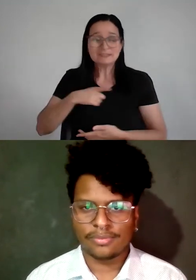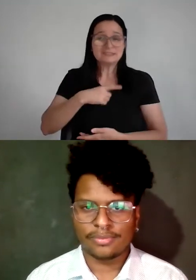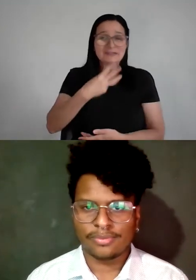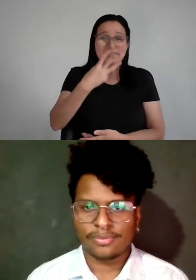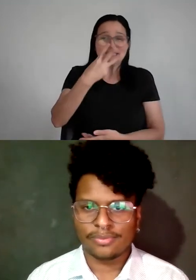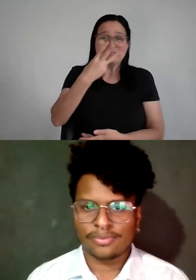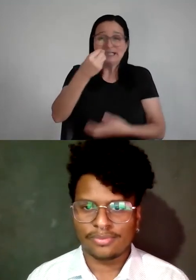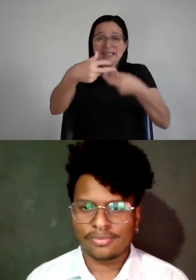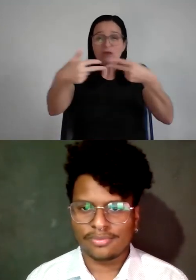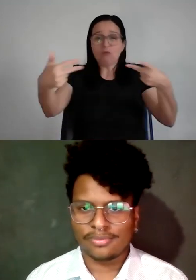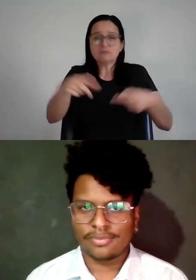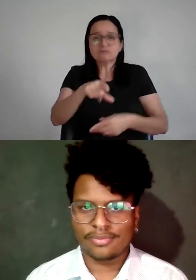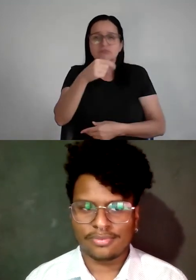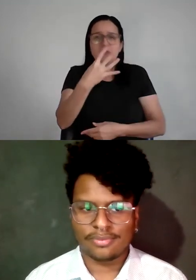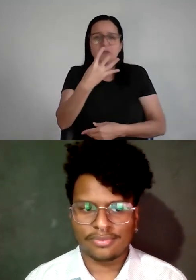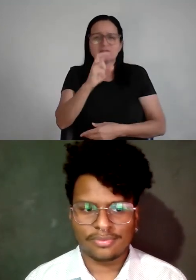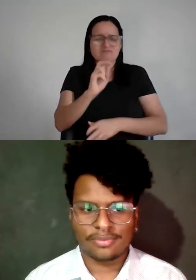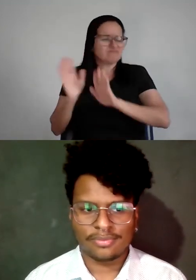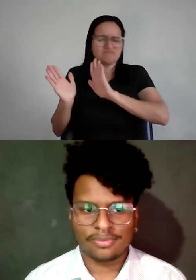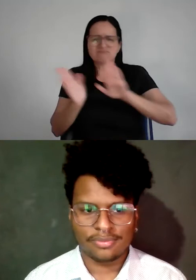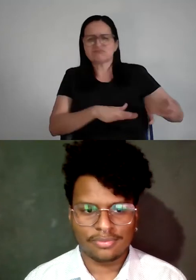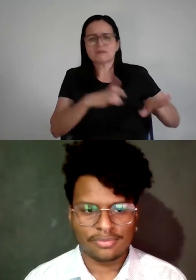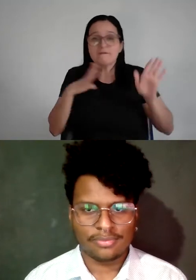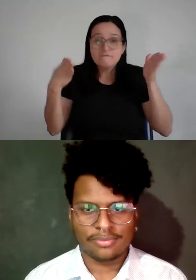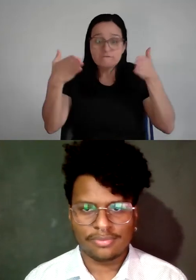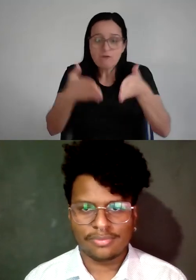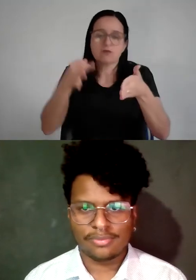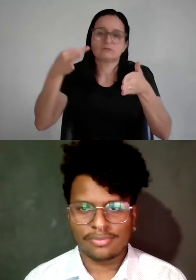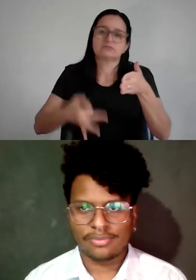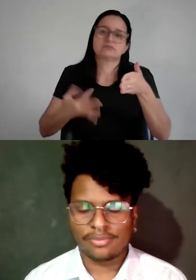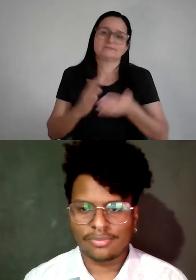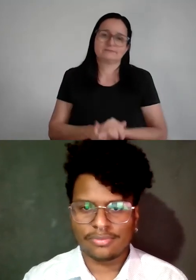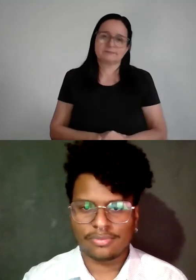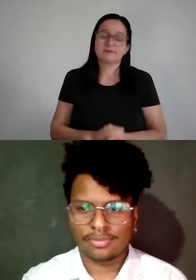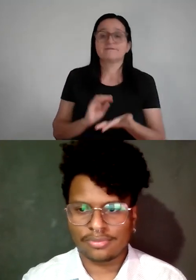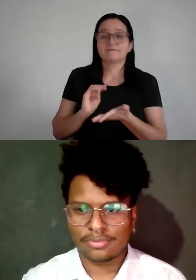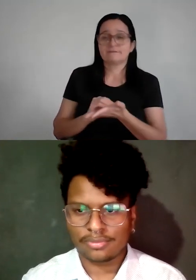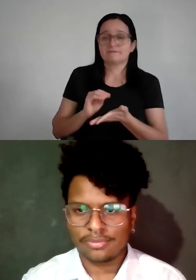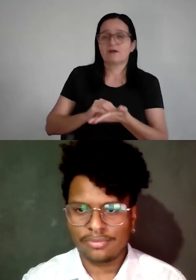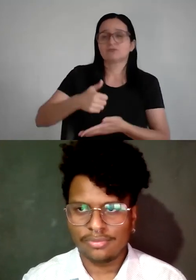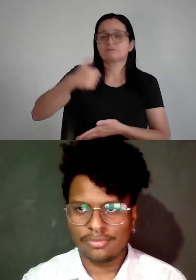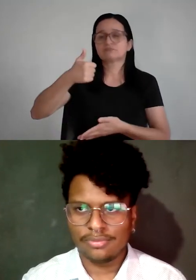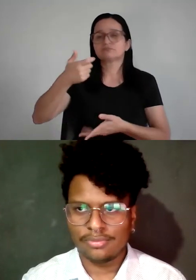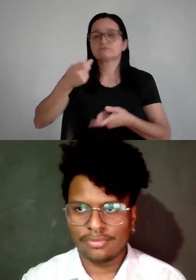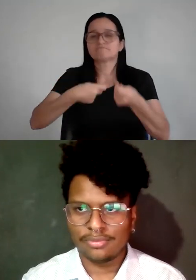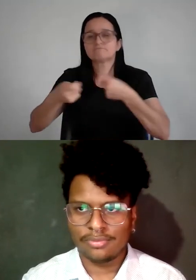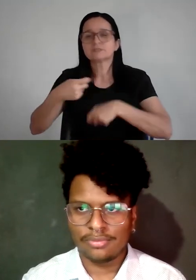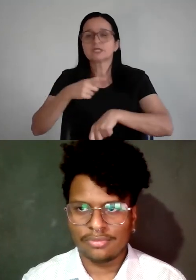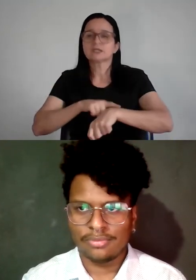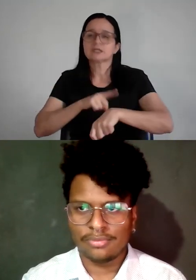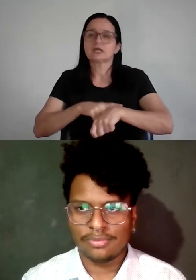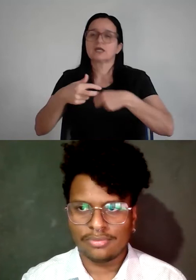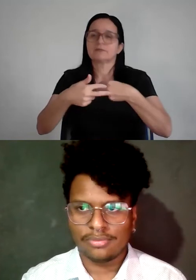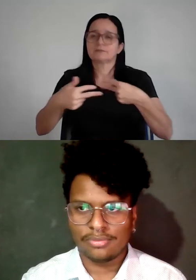ou cinco, o resto jogar fora. mas você não tem o conceito de priorização, gestão do tempo. Eu acho que você devia fazer